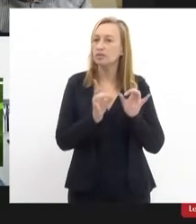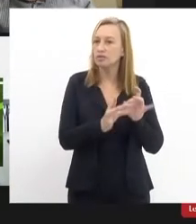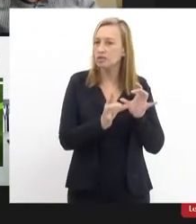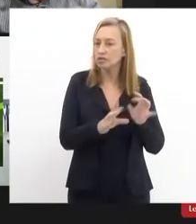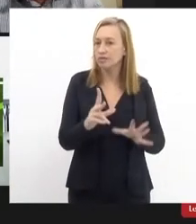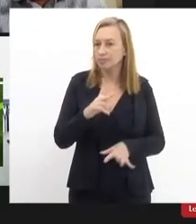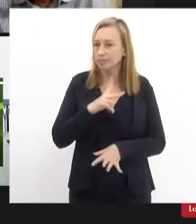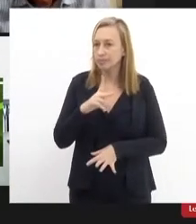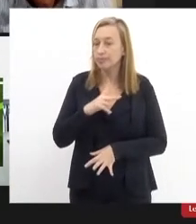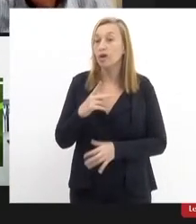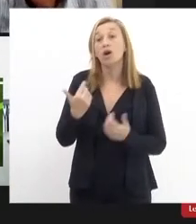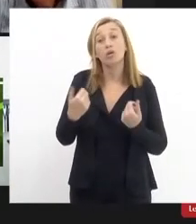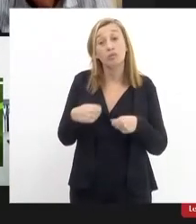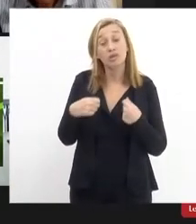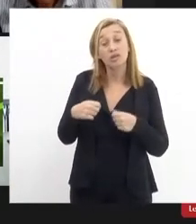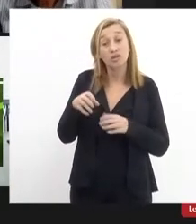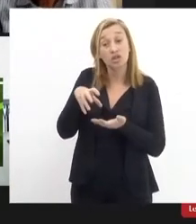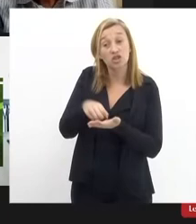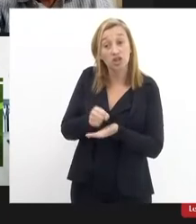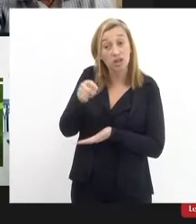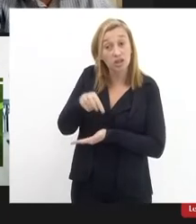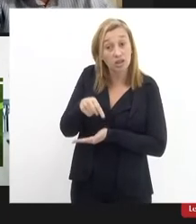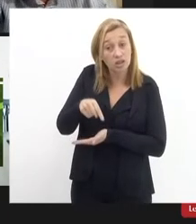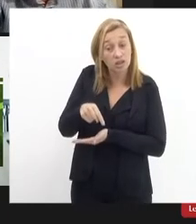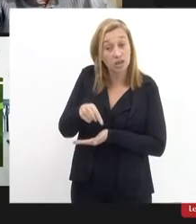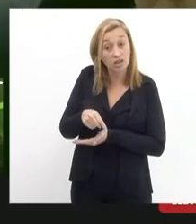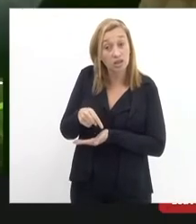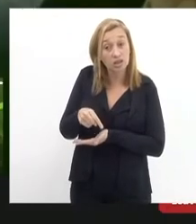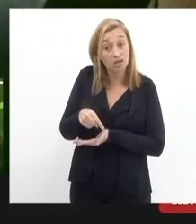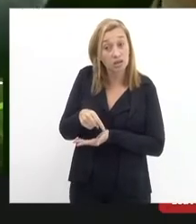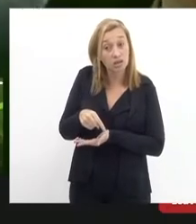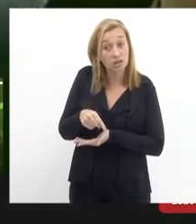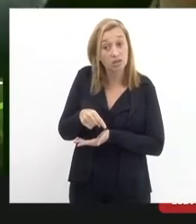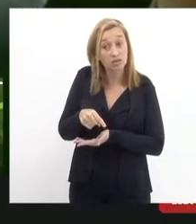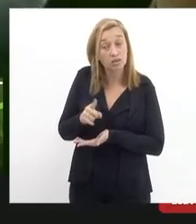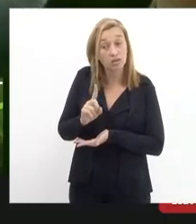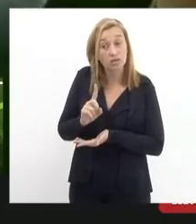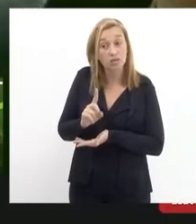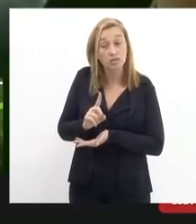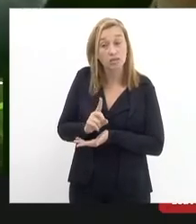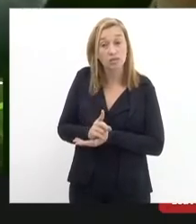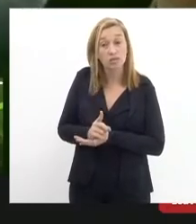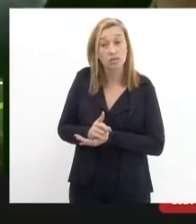o eu preciso deixar registrado aqui é de que nós não estaremos